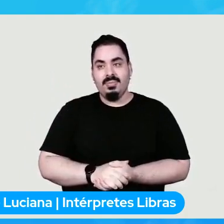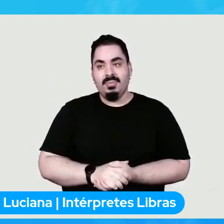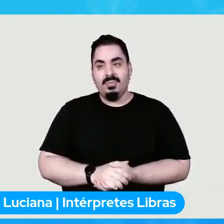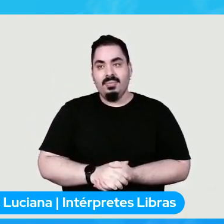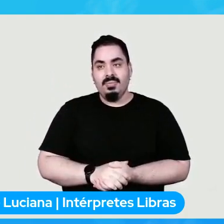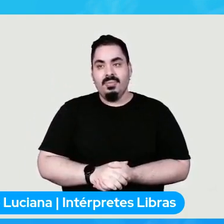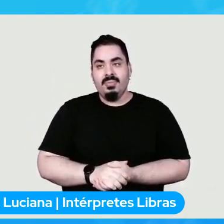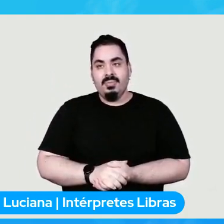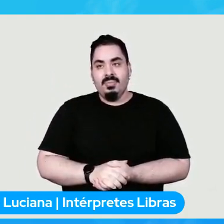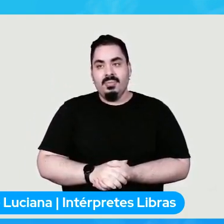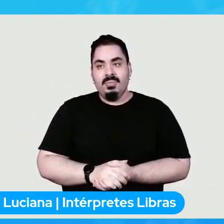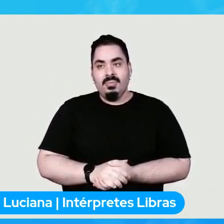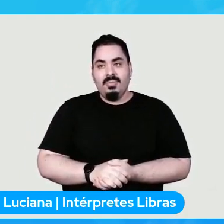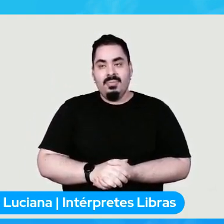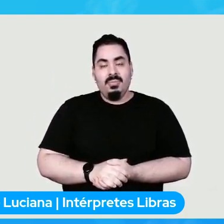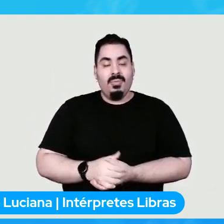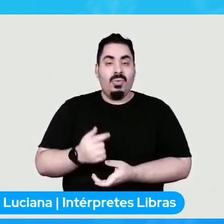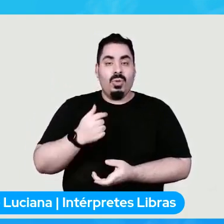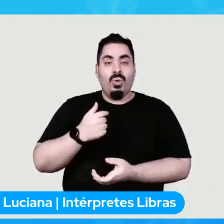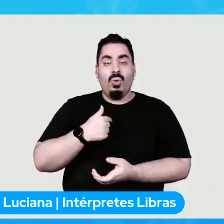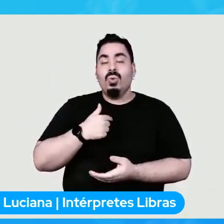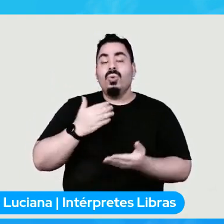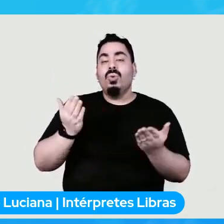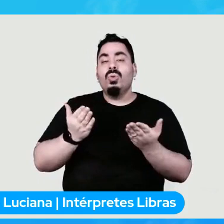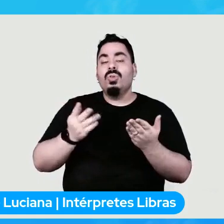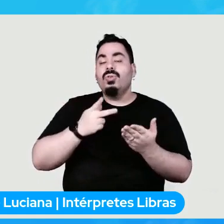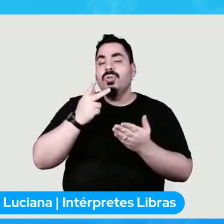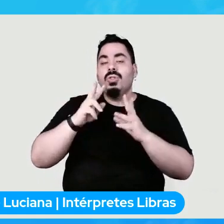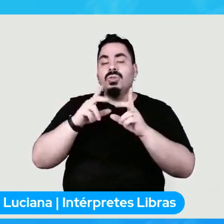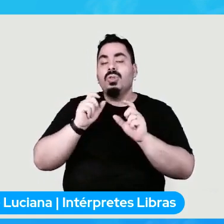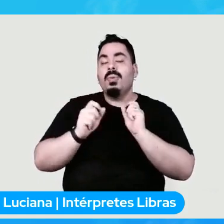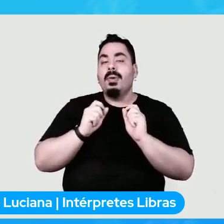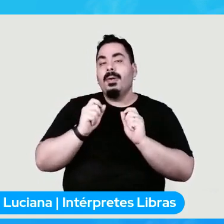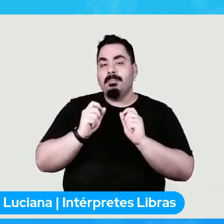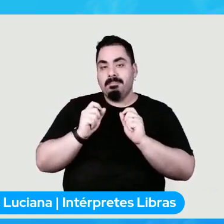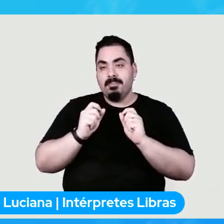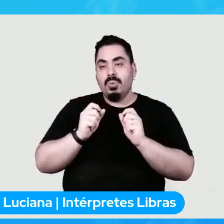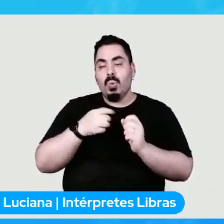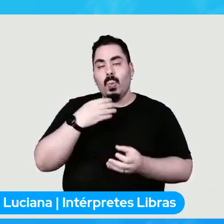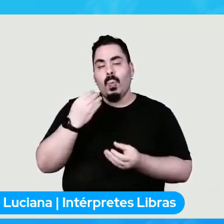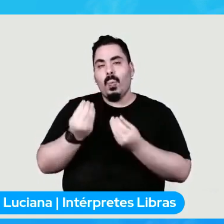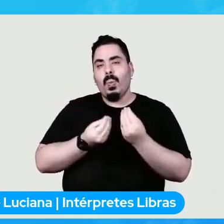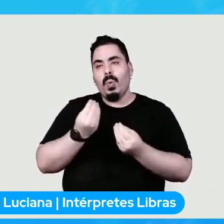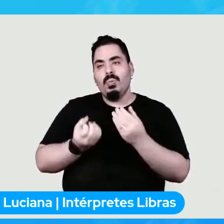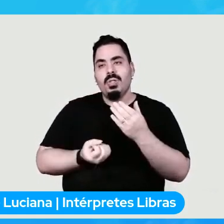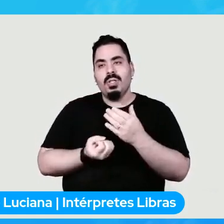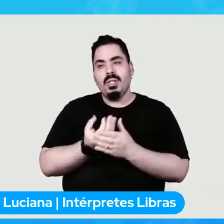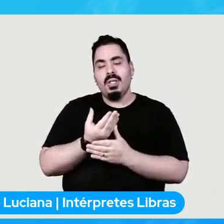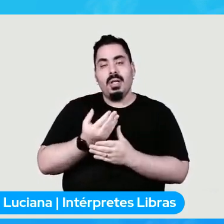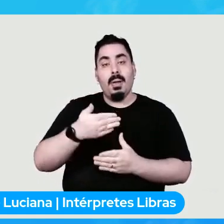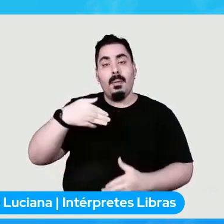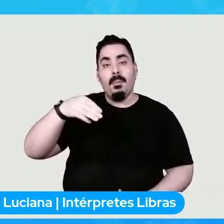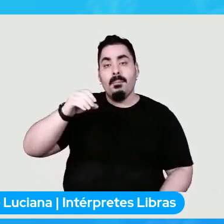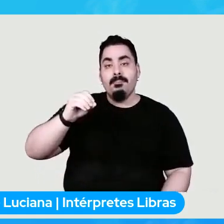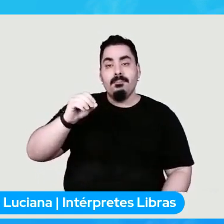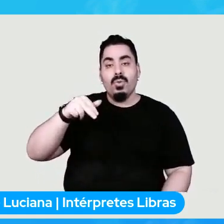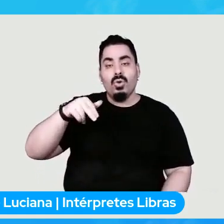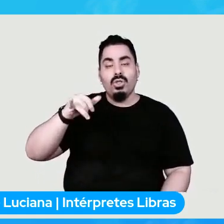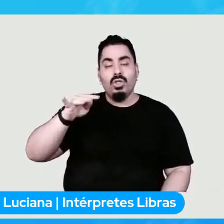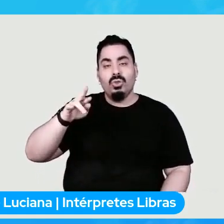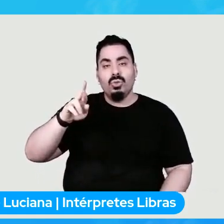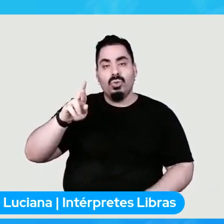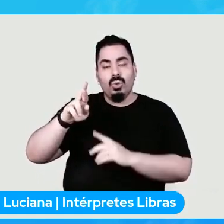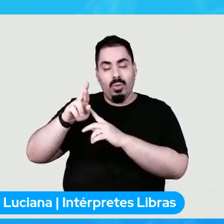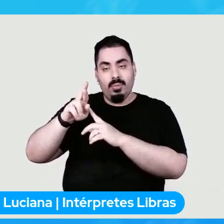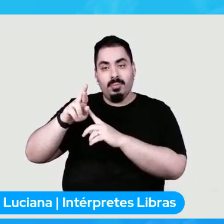Hoje vou falar um pouquinho sobre como criar monitores para spiders e scrapiles usando Spider Moon.